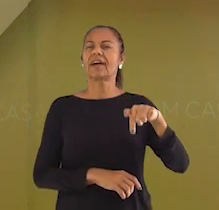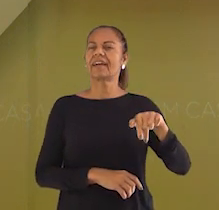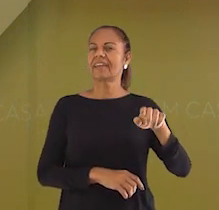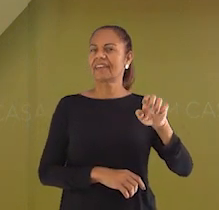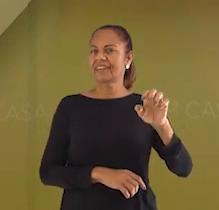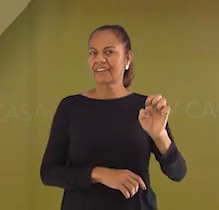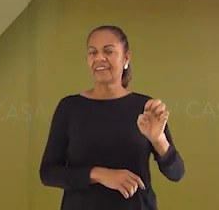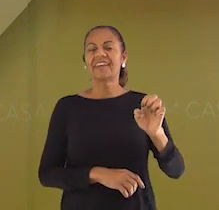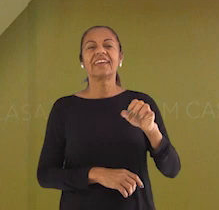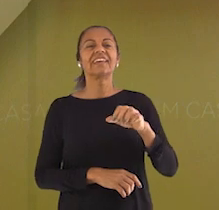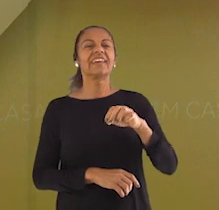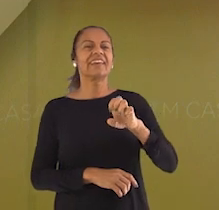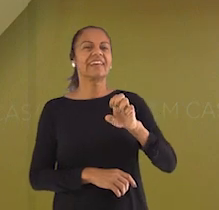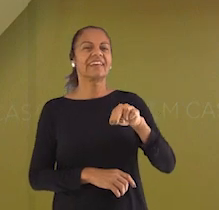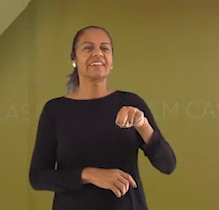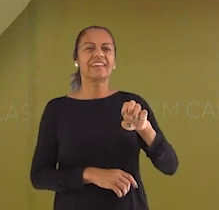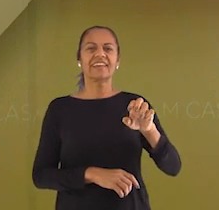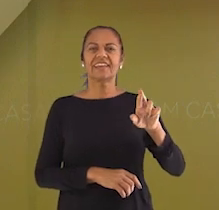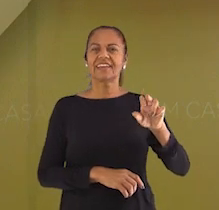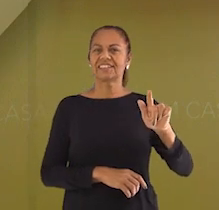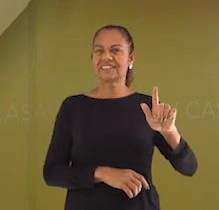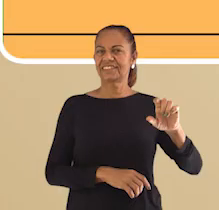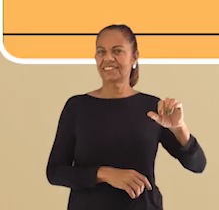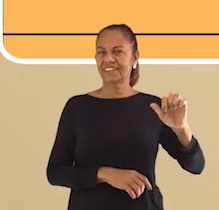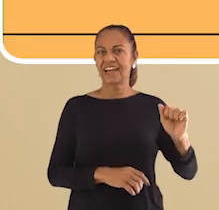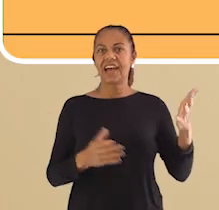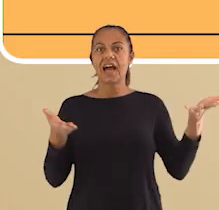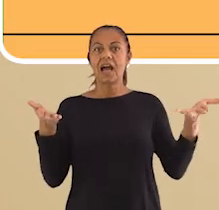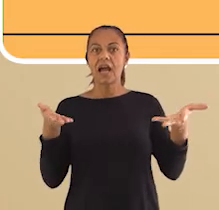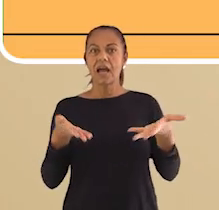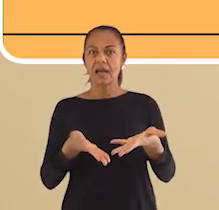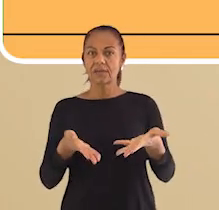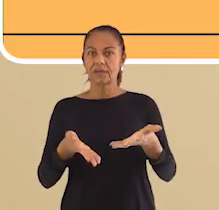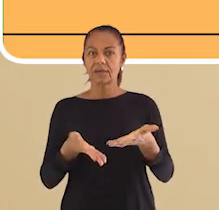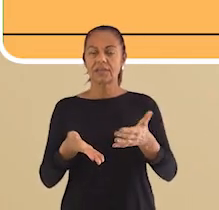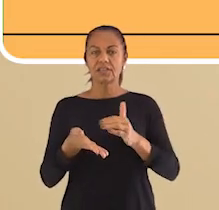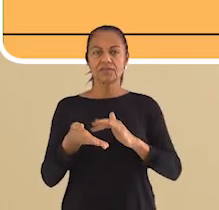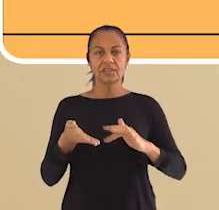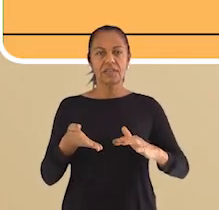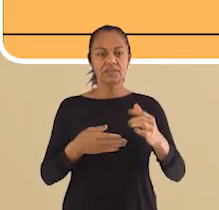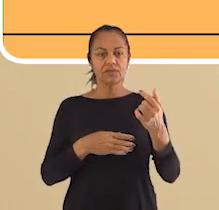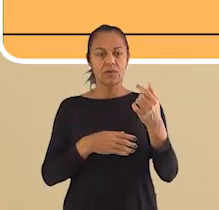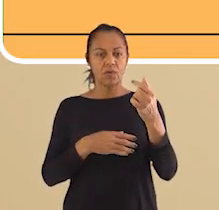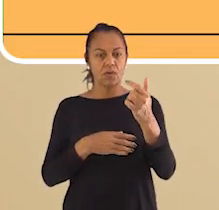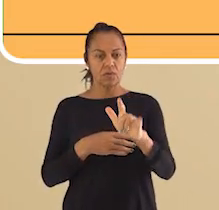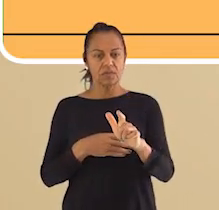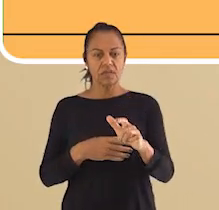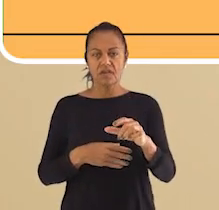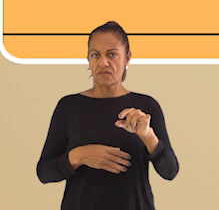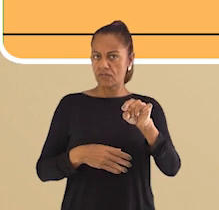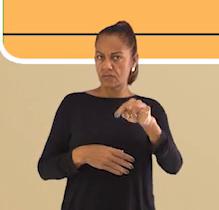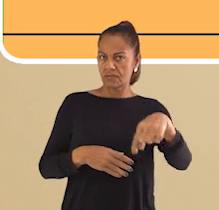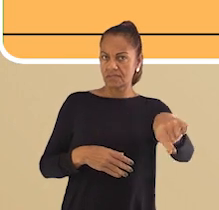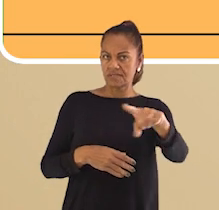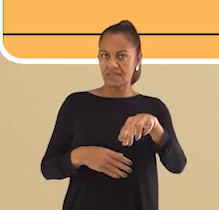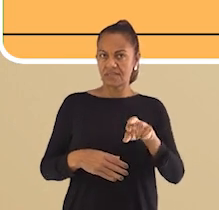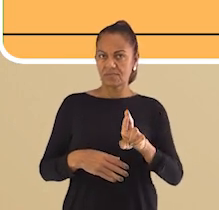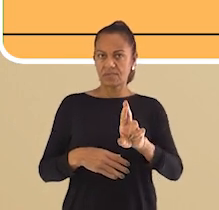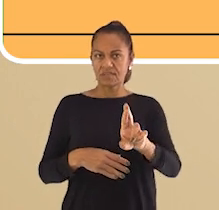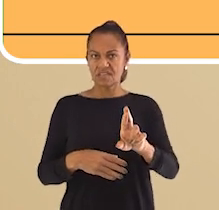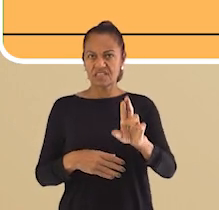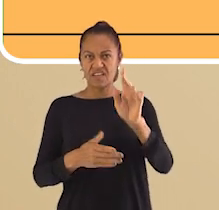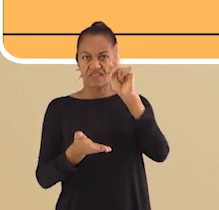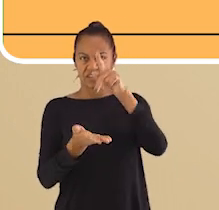Vamos para a nossa próxima atividade? Agora, você terá que dizer se a afirmativa é verdadeira ou